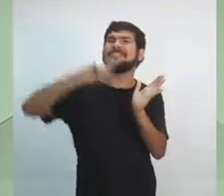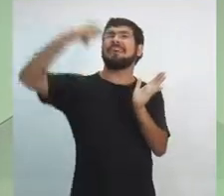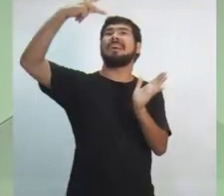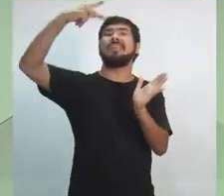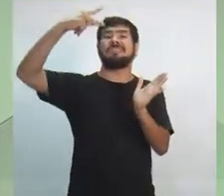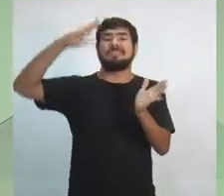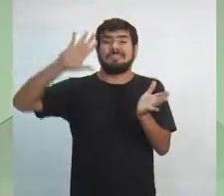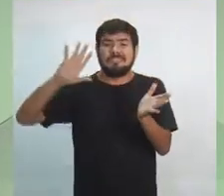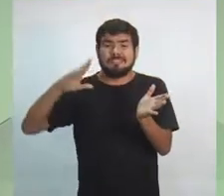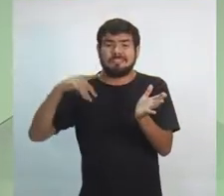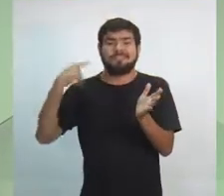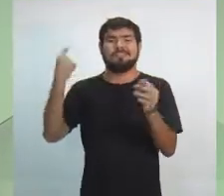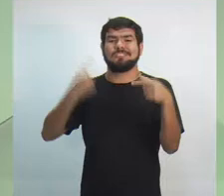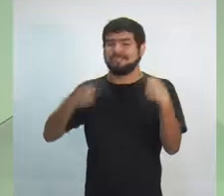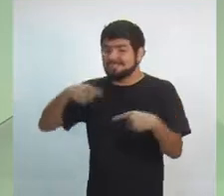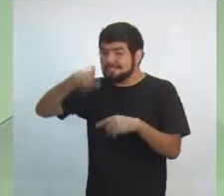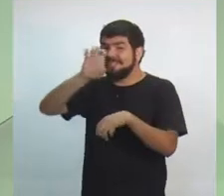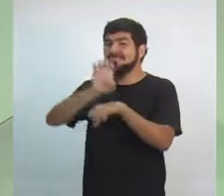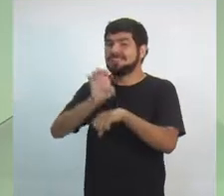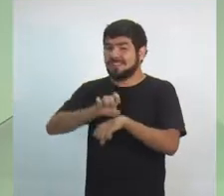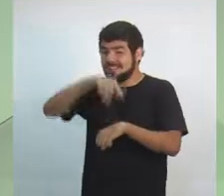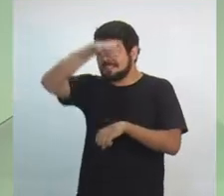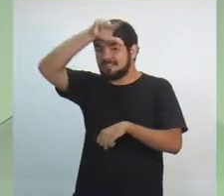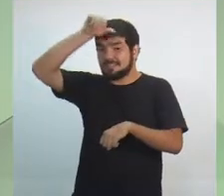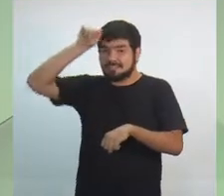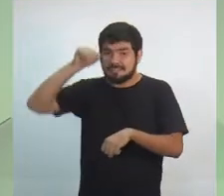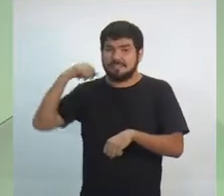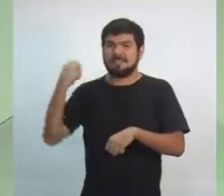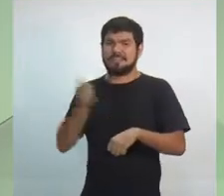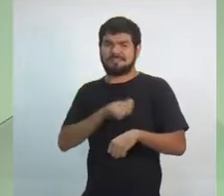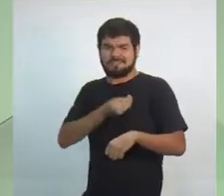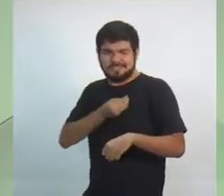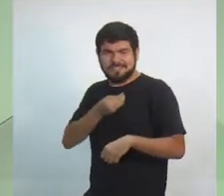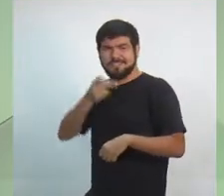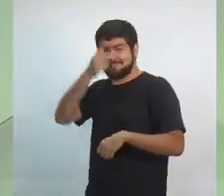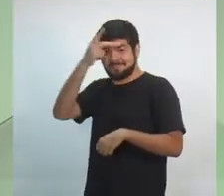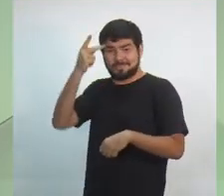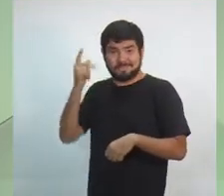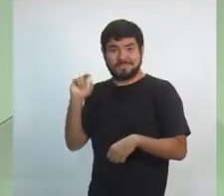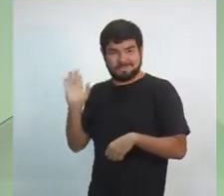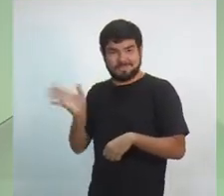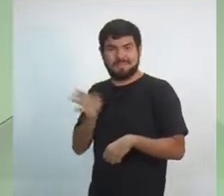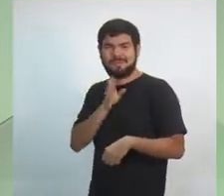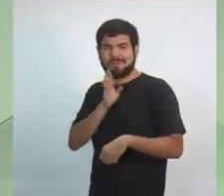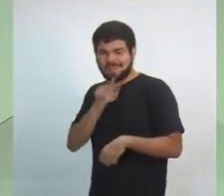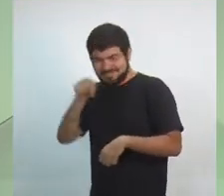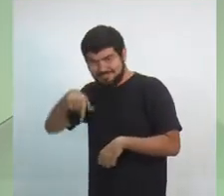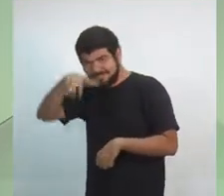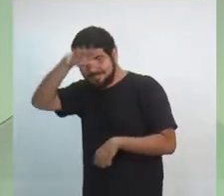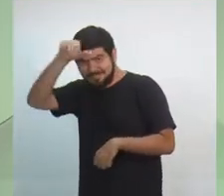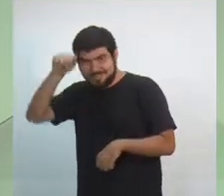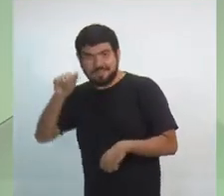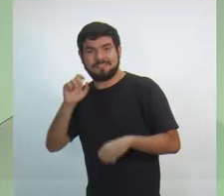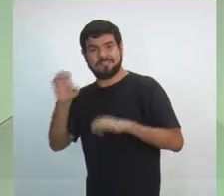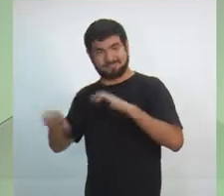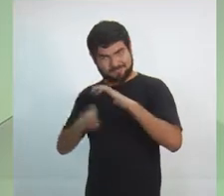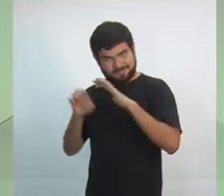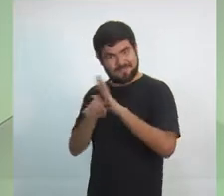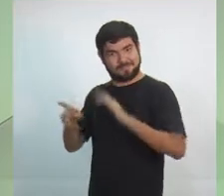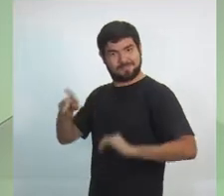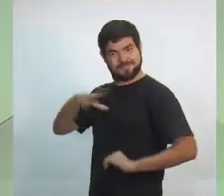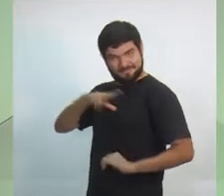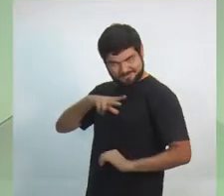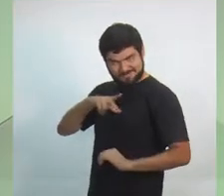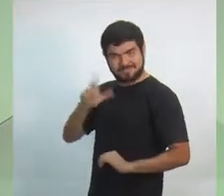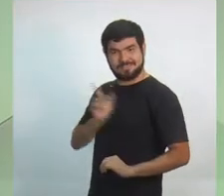foi discutida no nosso estado do Amazonas, vivido por todo mundo que trabalha e que tem empresa no polo industrial de Manaus, foi muito vívida e foi muito marcante.